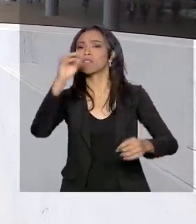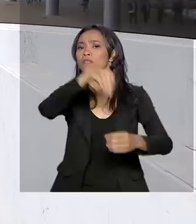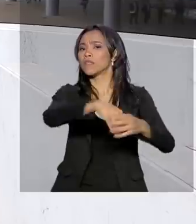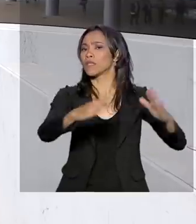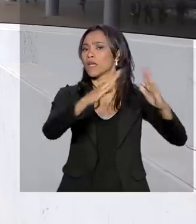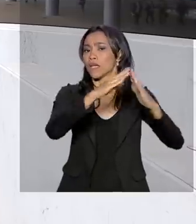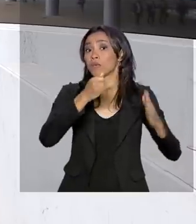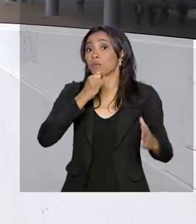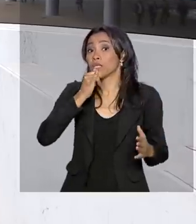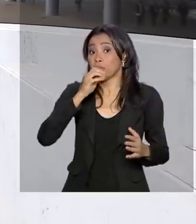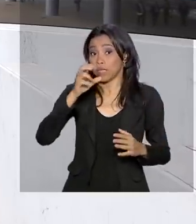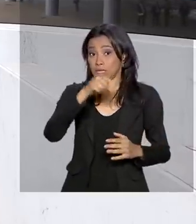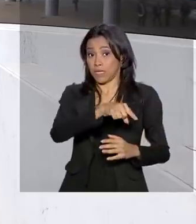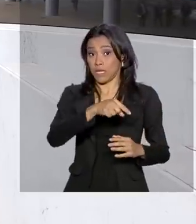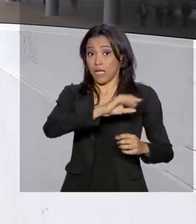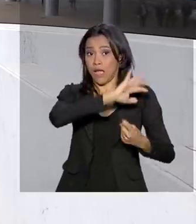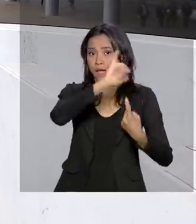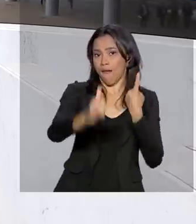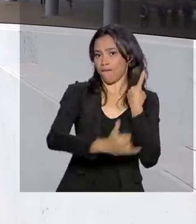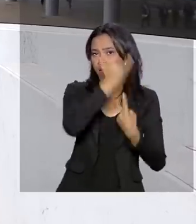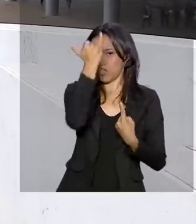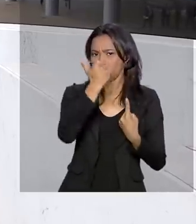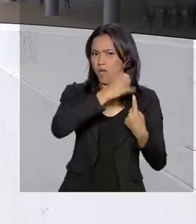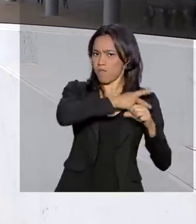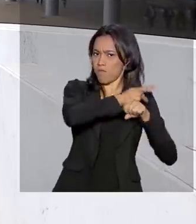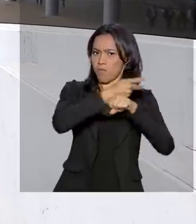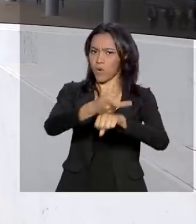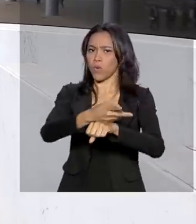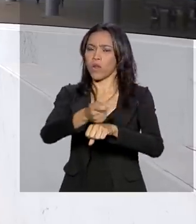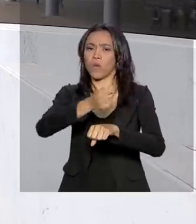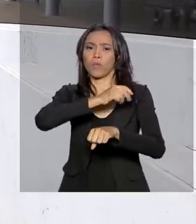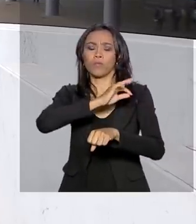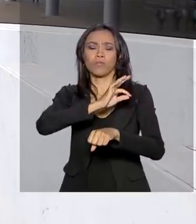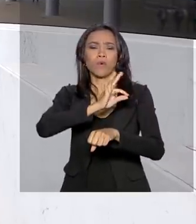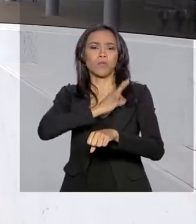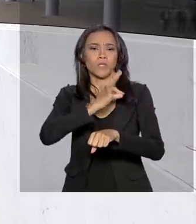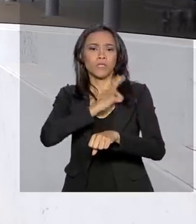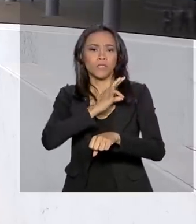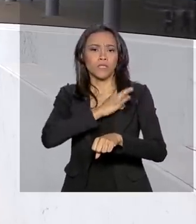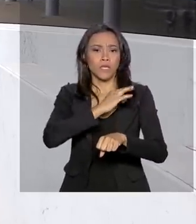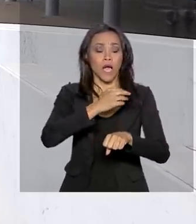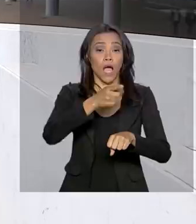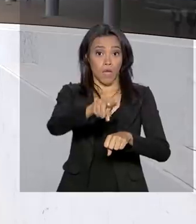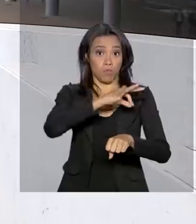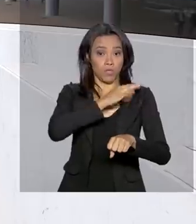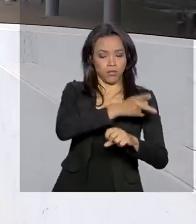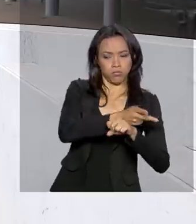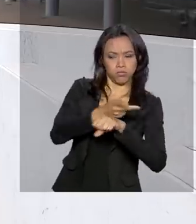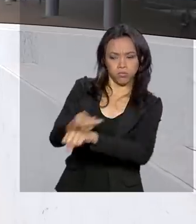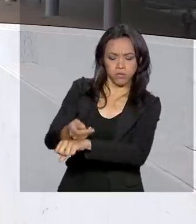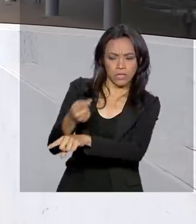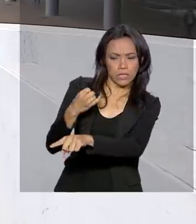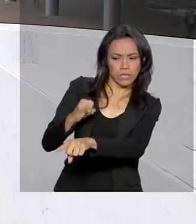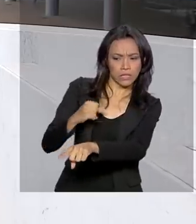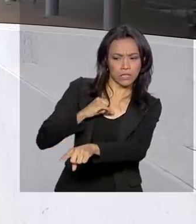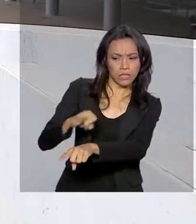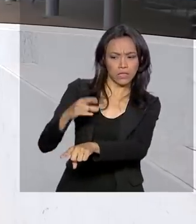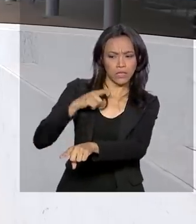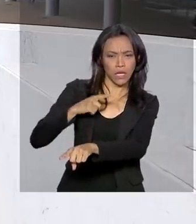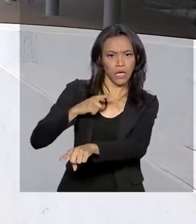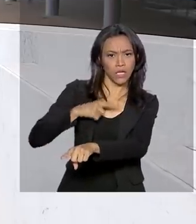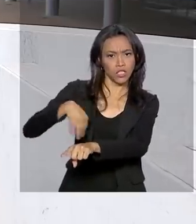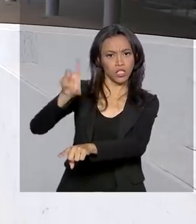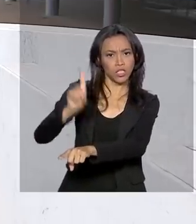quando a vítima fizer a ocorrência, a polícia deve checar se o agressor tem posse ou porte de arma. Em caso